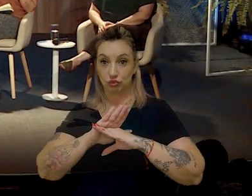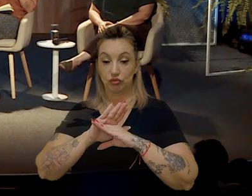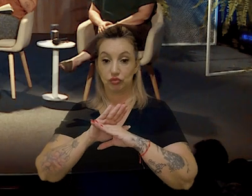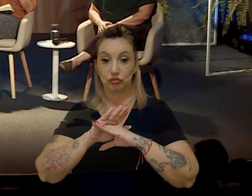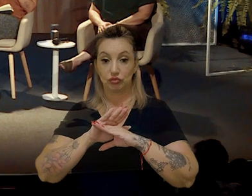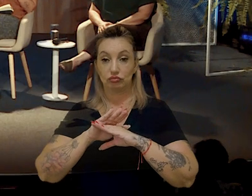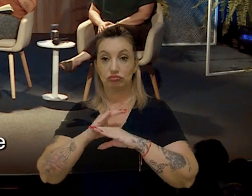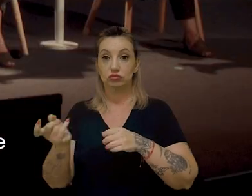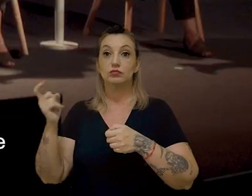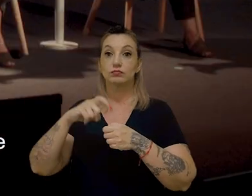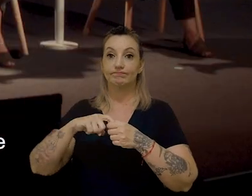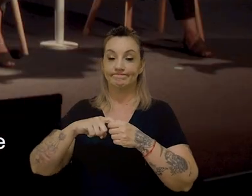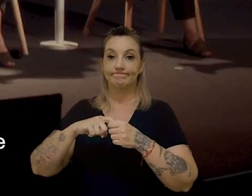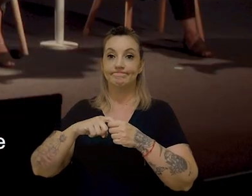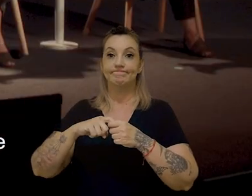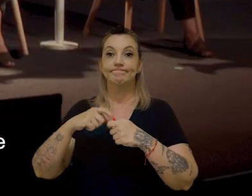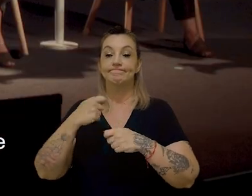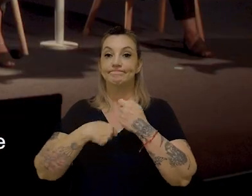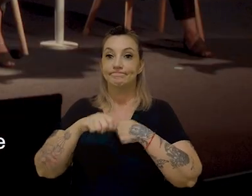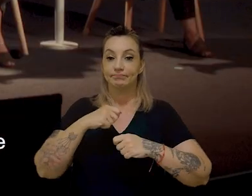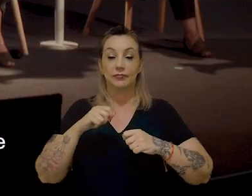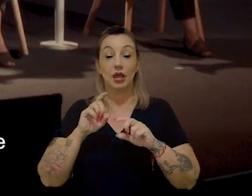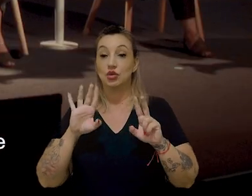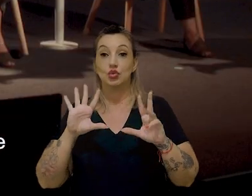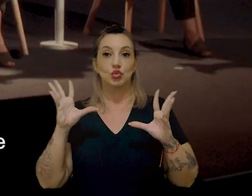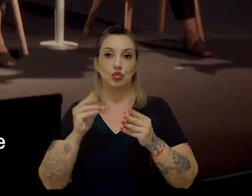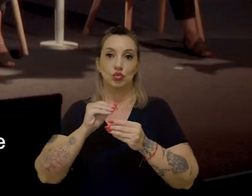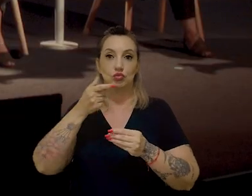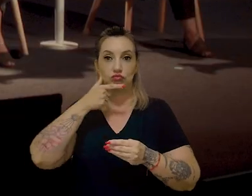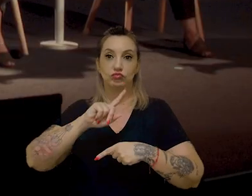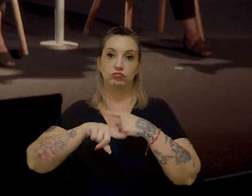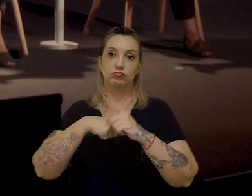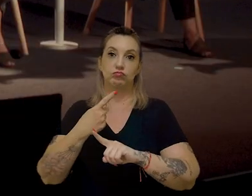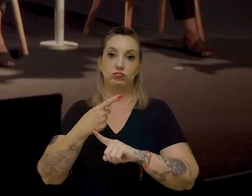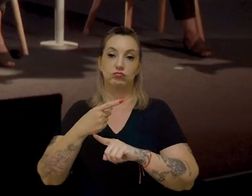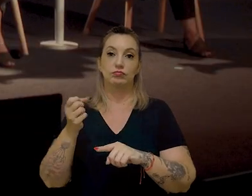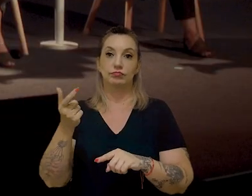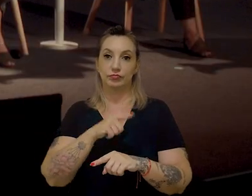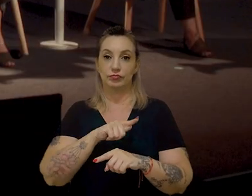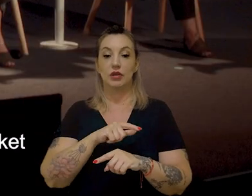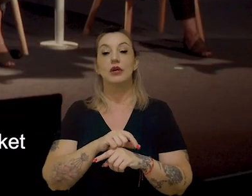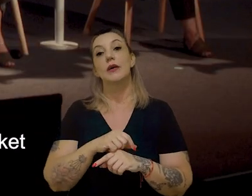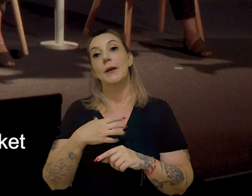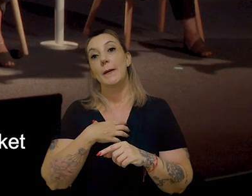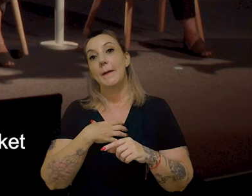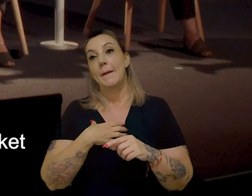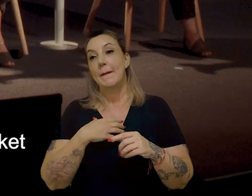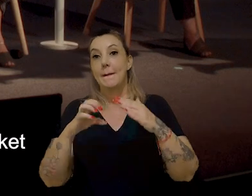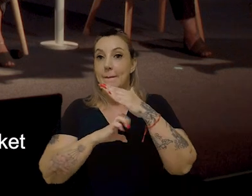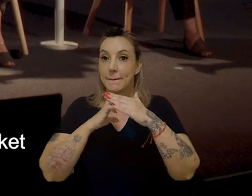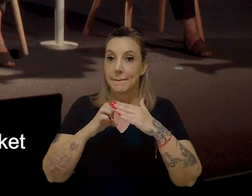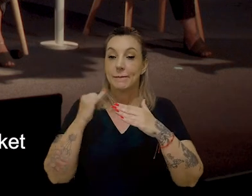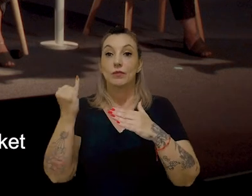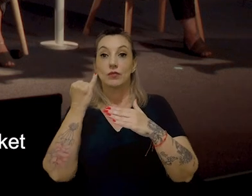restabelecer o negócio. Mas, mesmo assim, não é tudo que vai ser recuperável. Porque a imagem da empresa, o valor